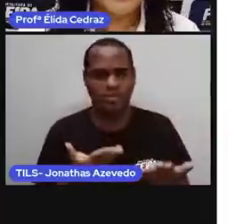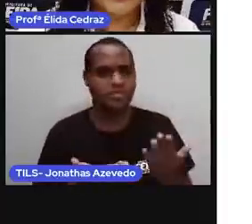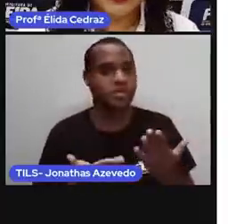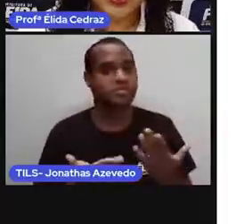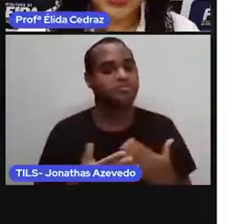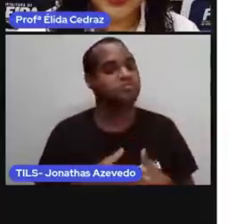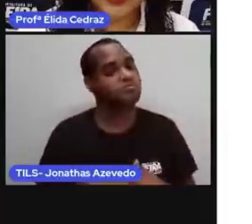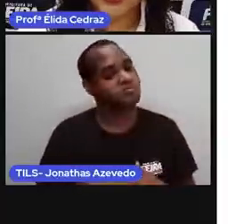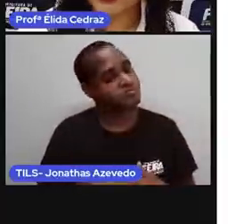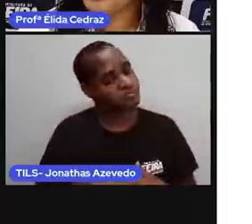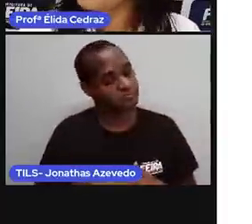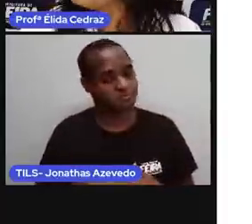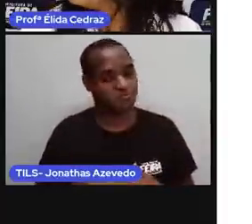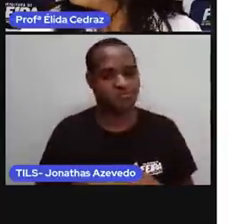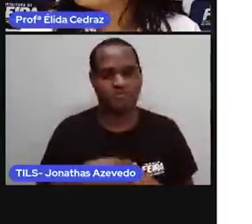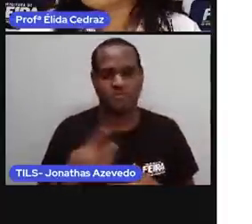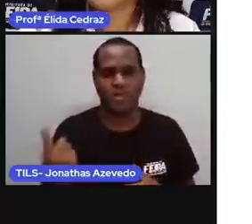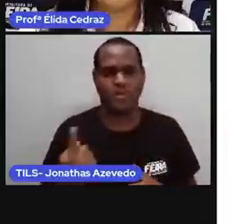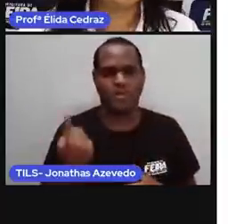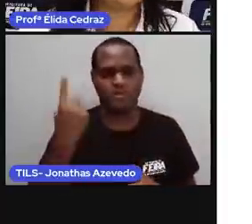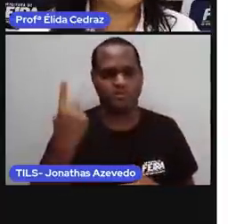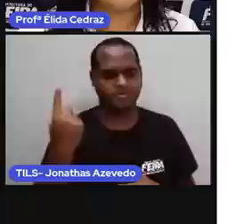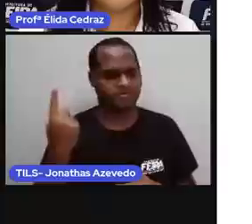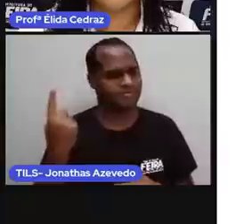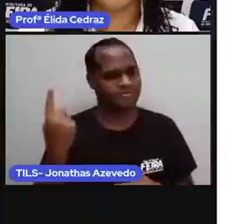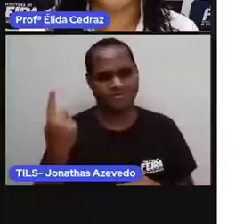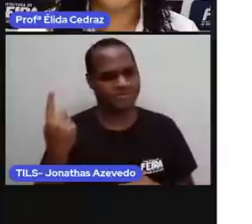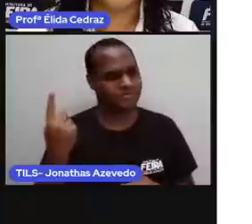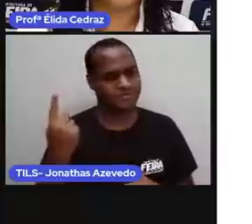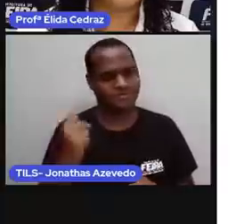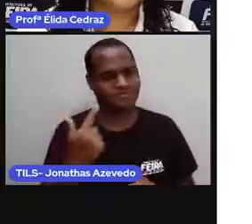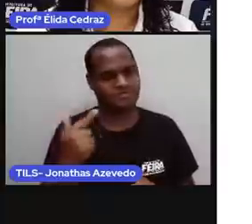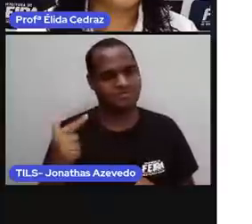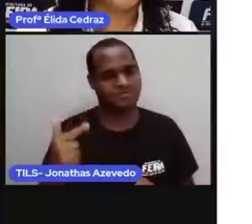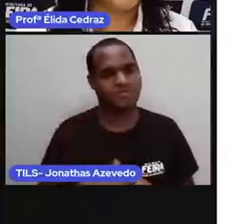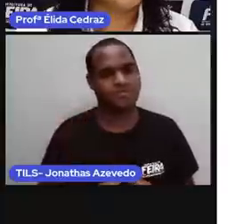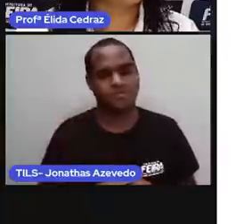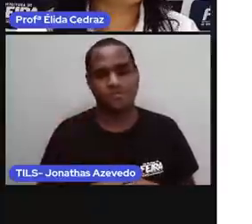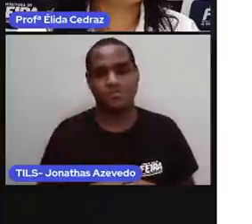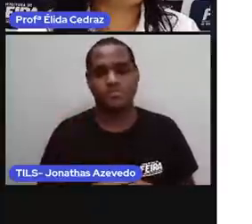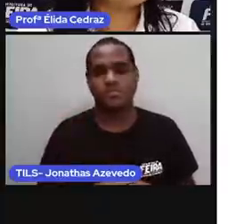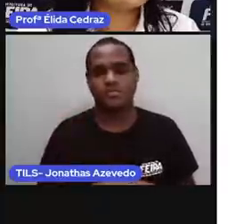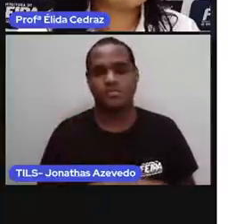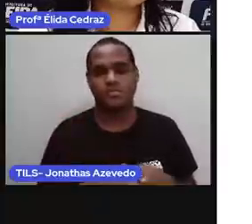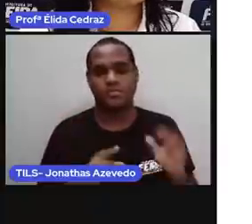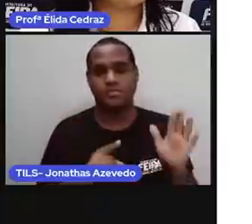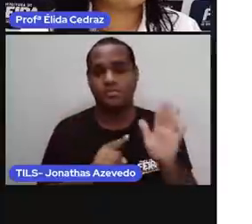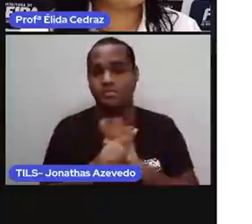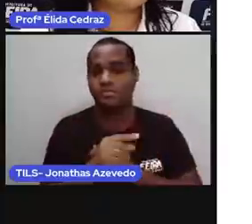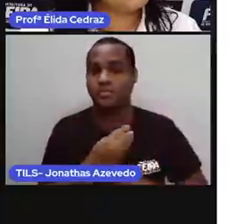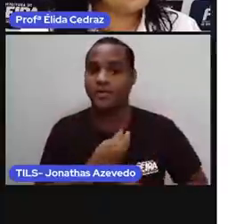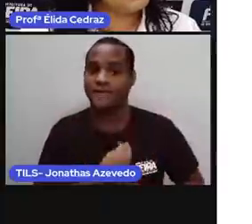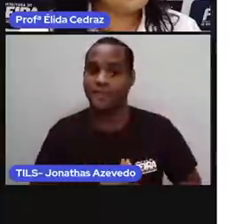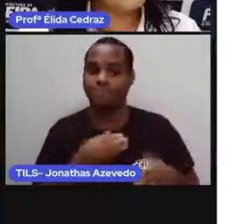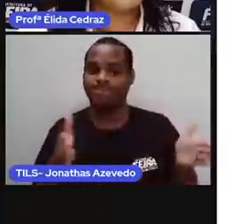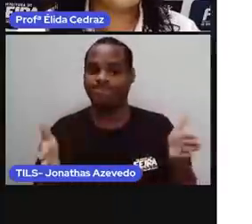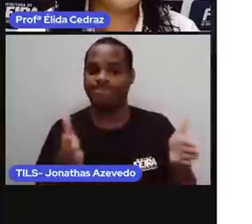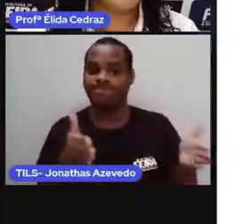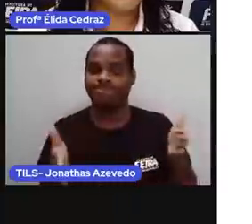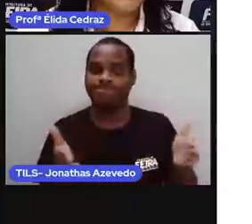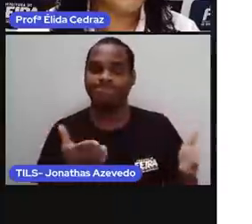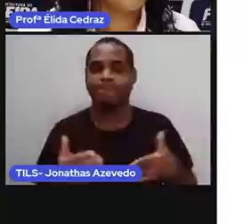Perguntou da altura? Também não. Perguntou do tempo de vida.